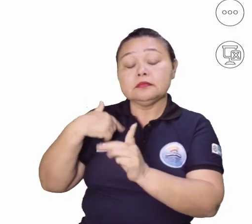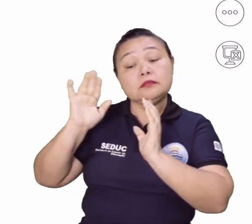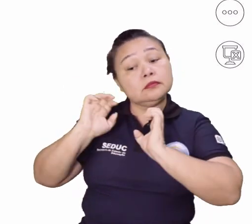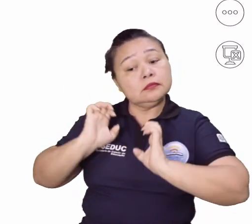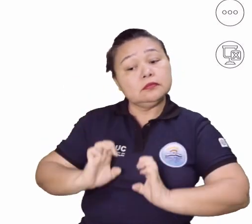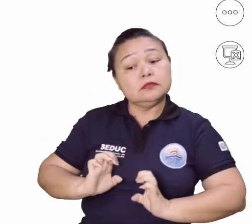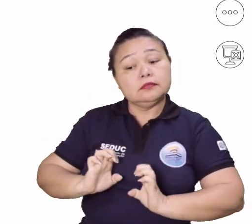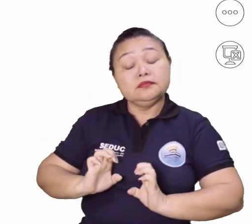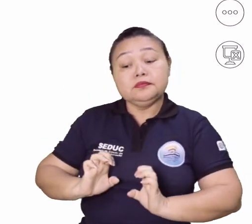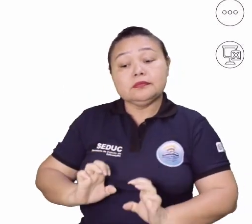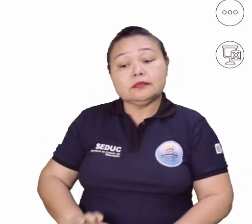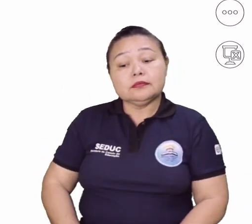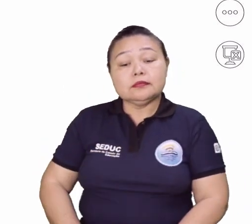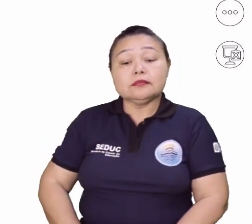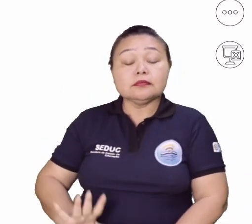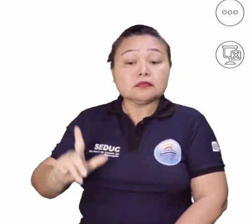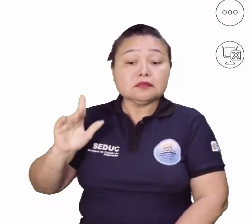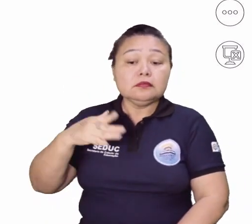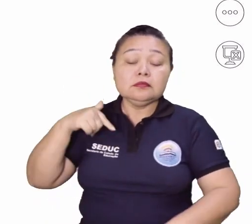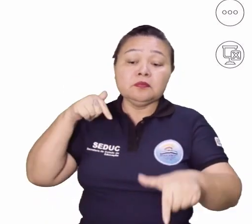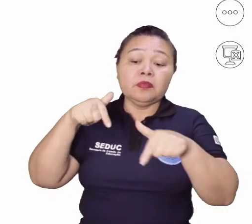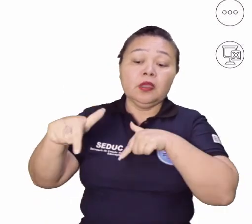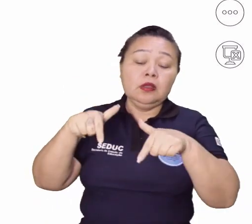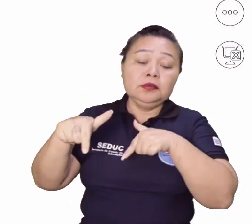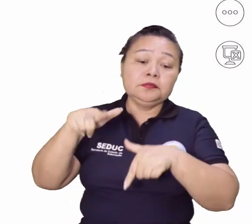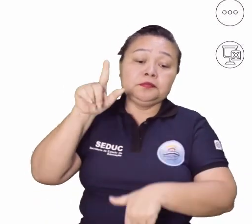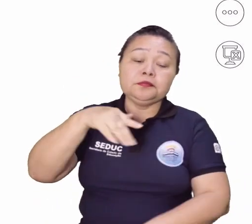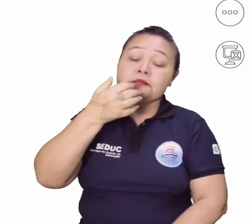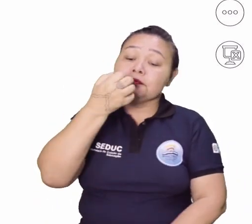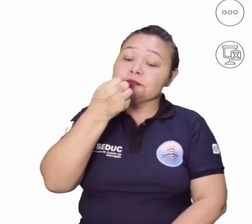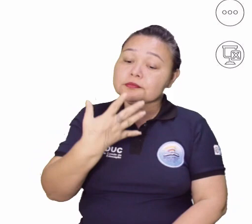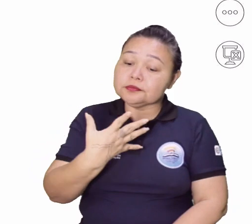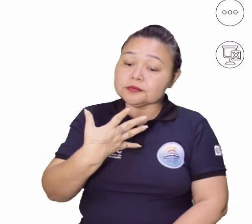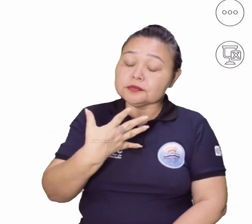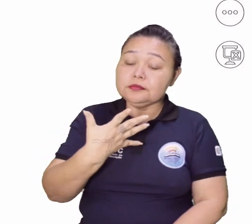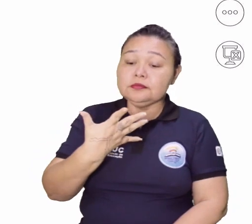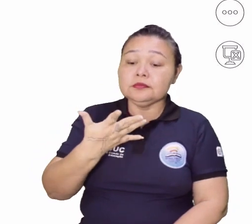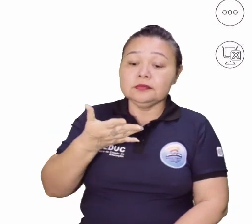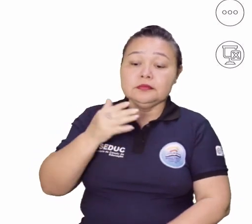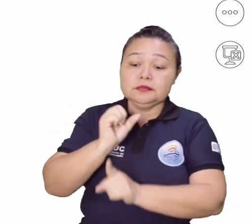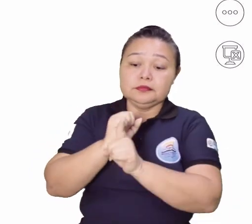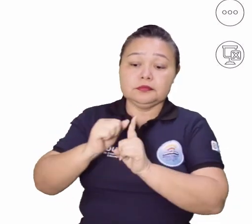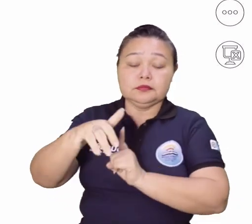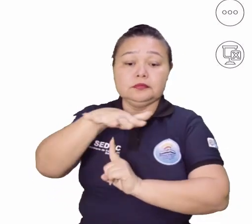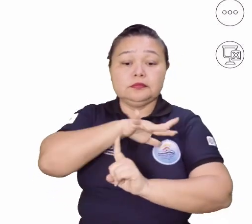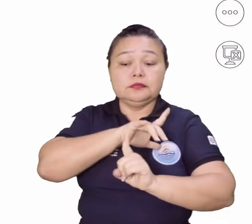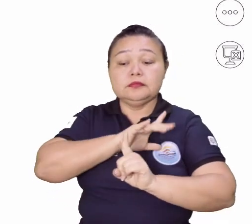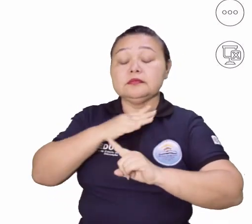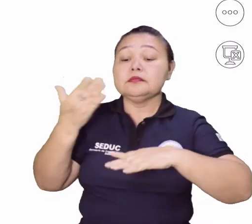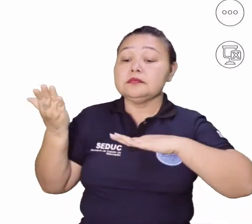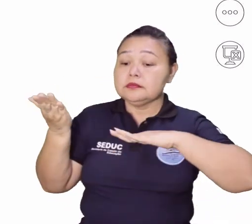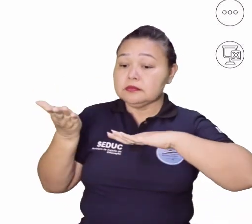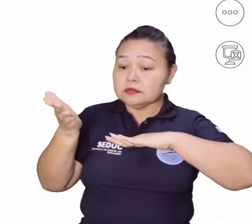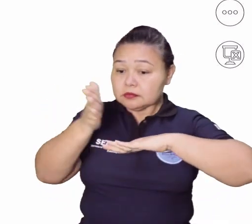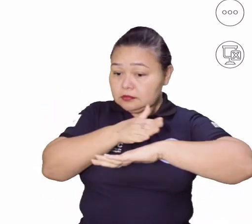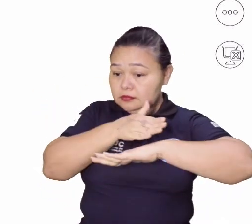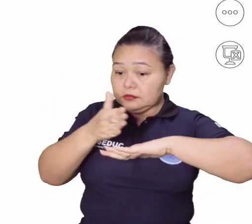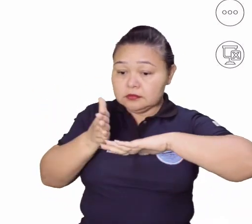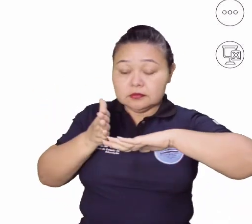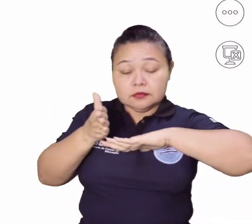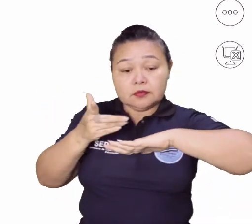ética, então ele já começa a dizer que o trabalho era bom nessa sociedade atual, nessa sociedade moderna, né?